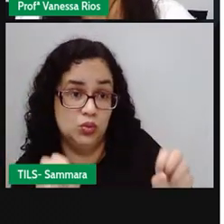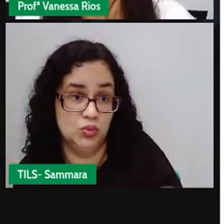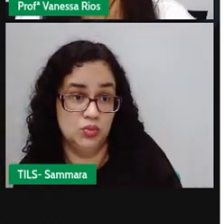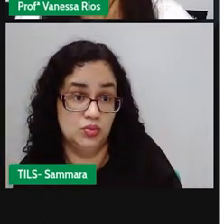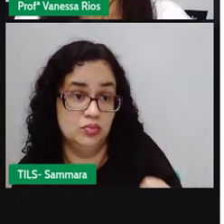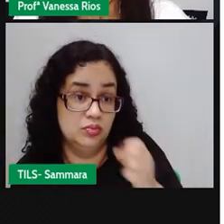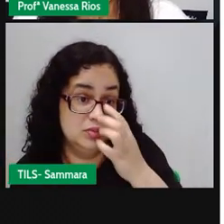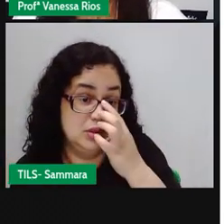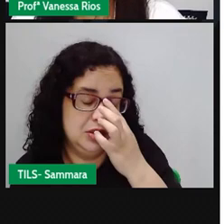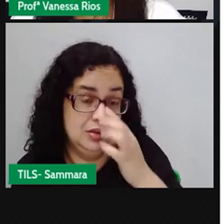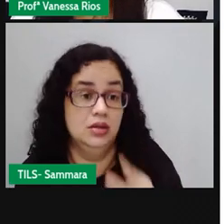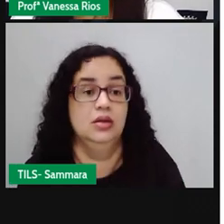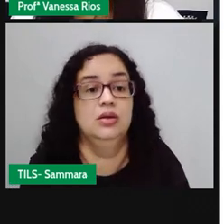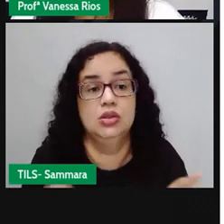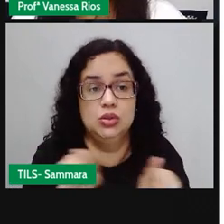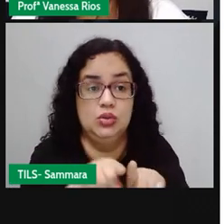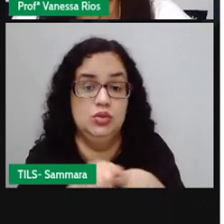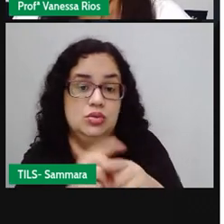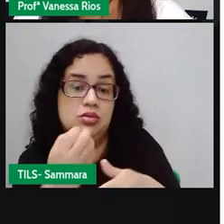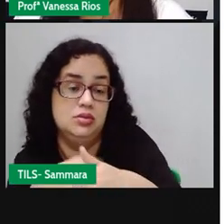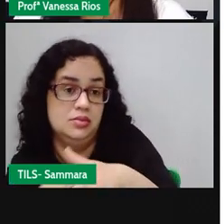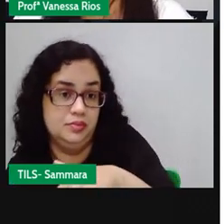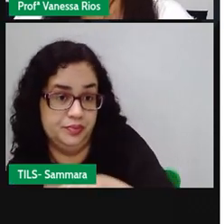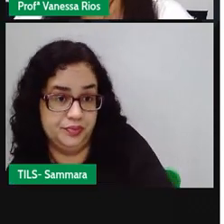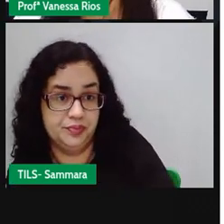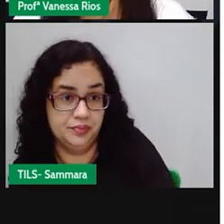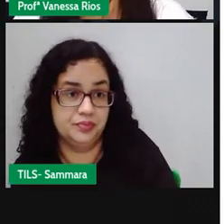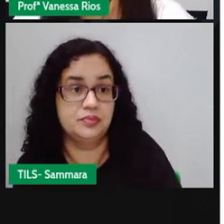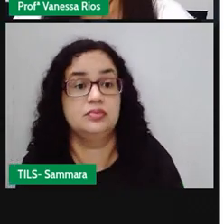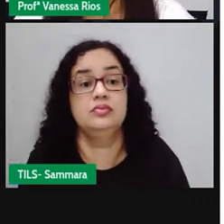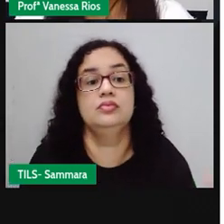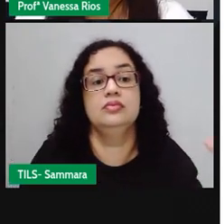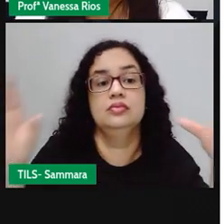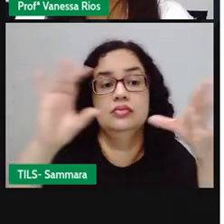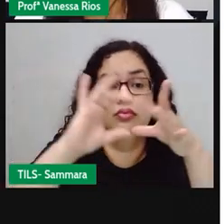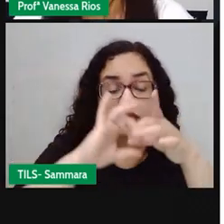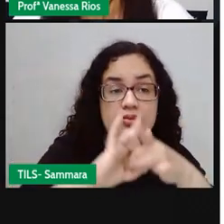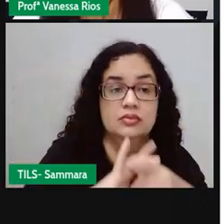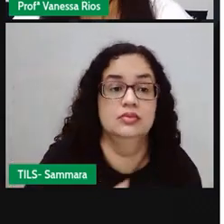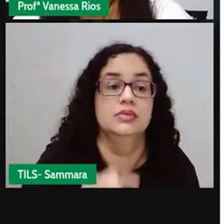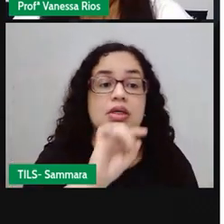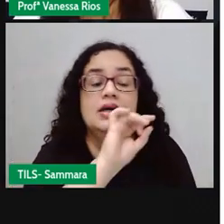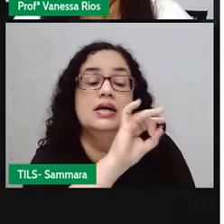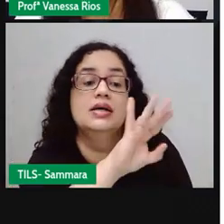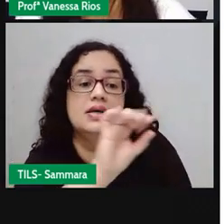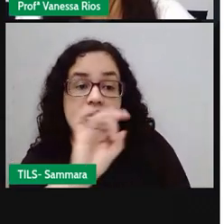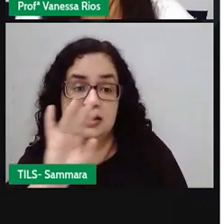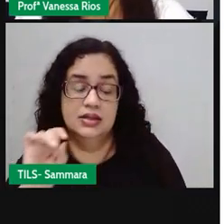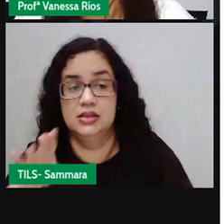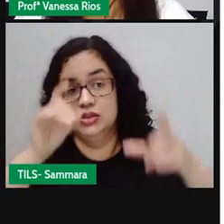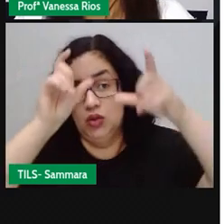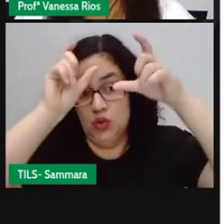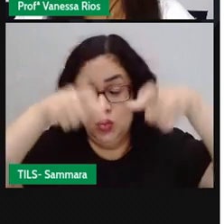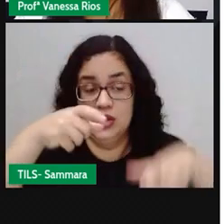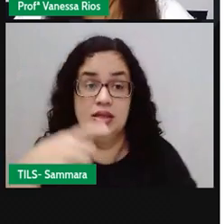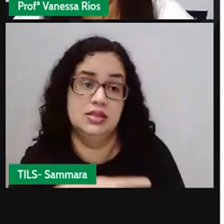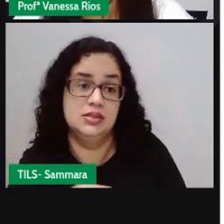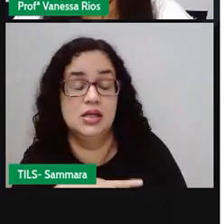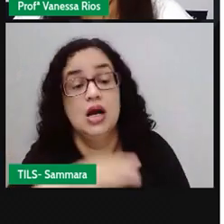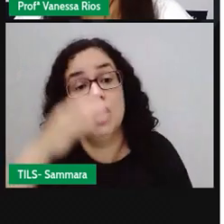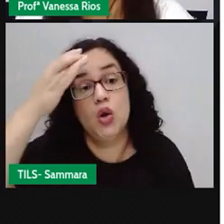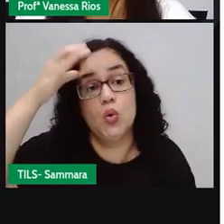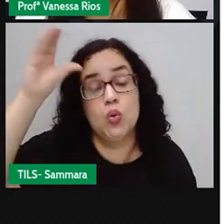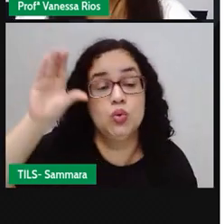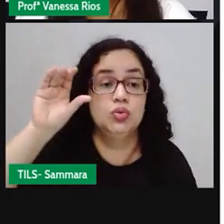as questões culturais também dos hábitos relacionadas aí, ó, a cada lugar. Que a gente já viu que a cultura vai